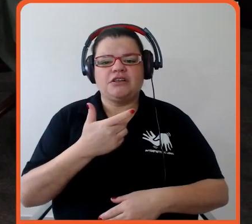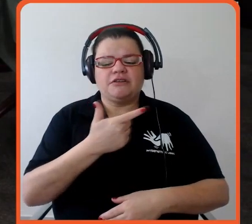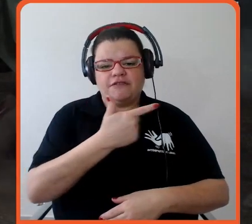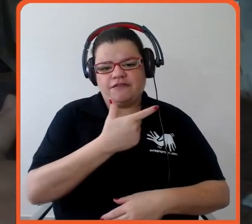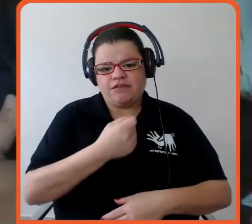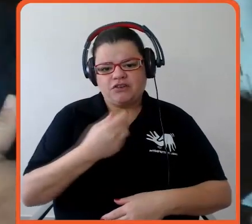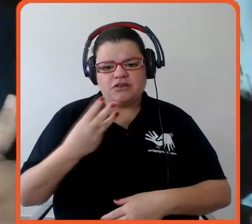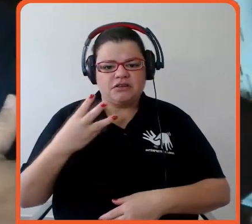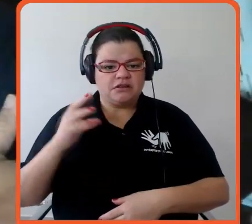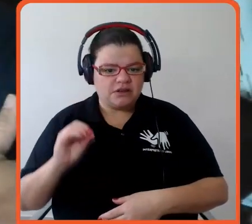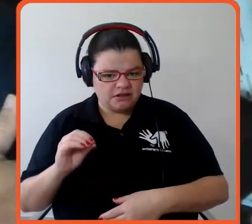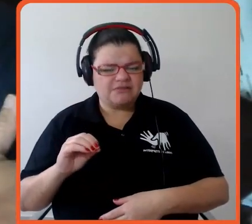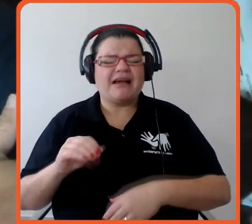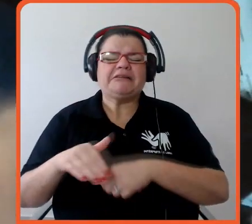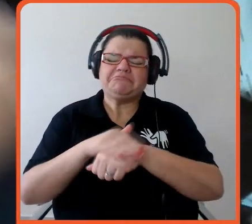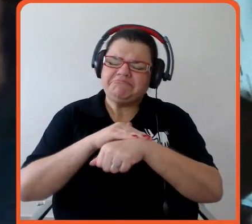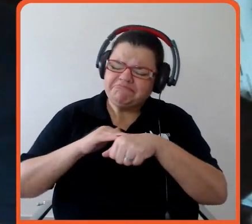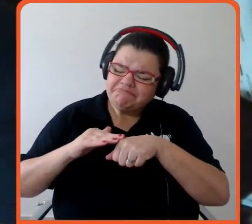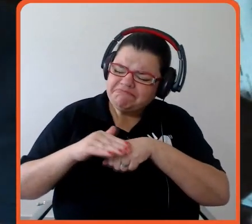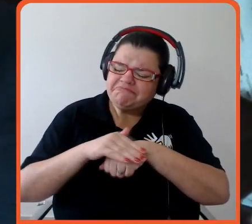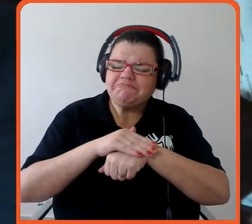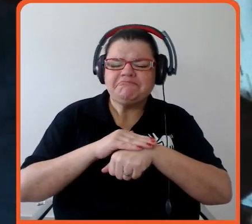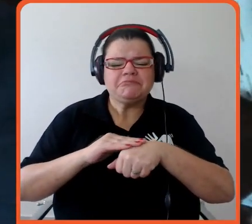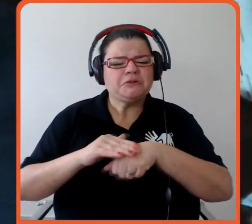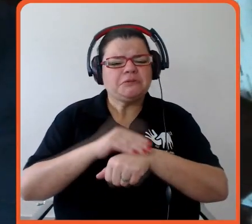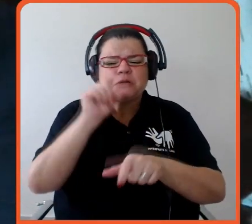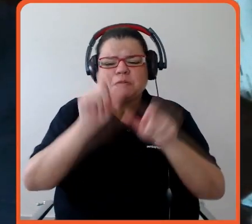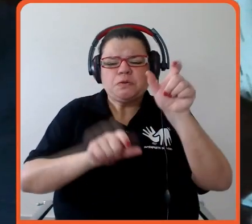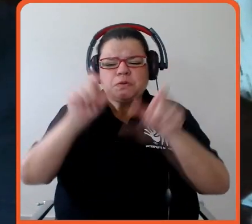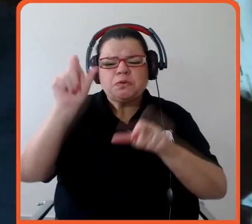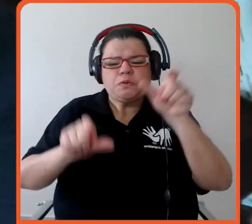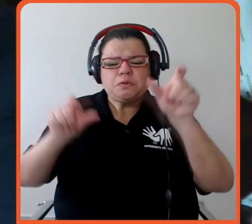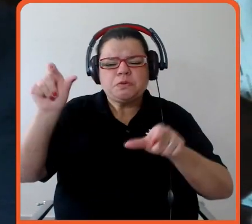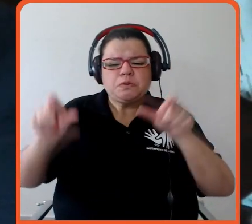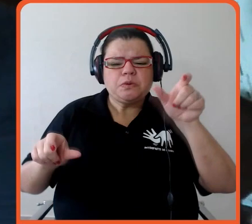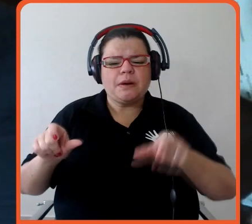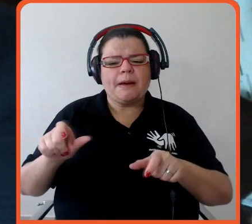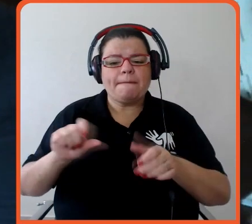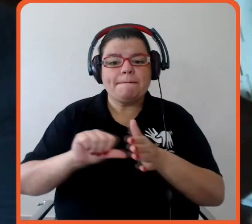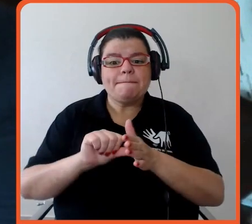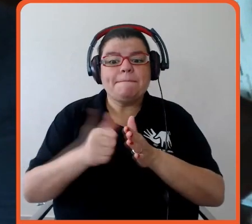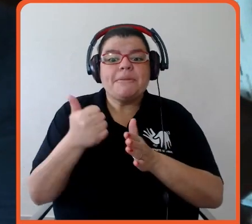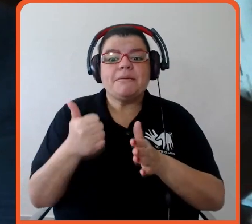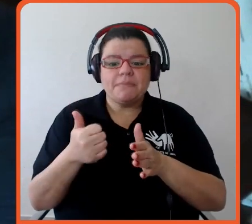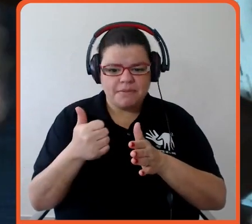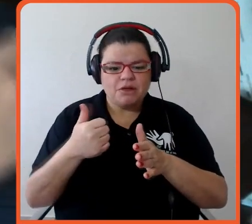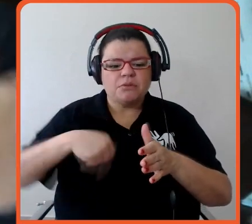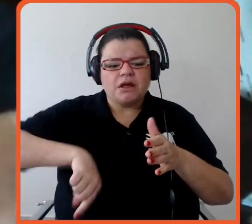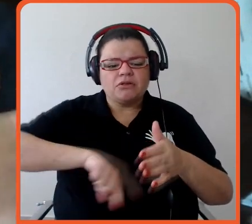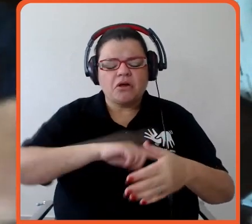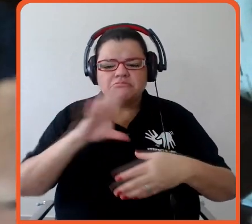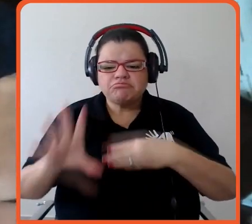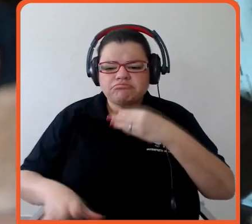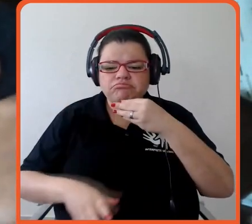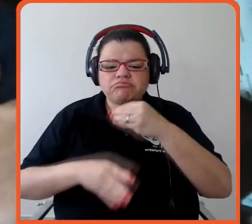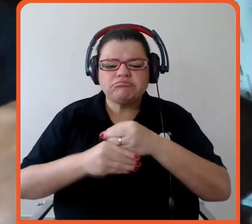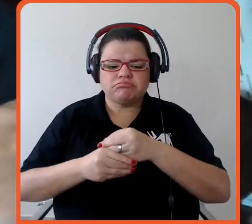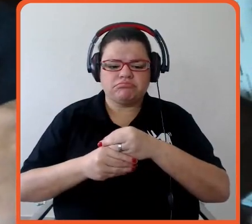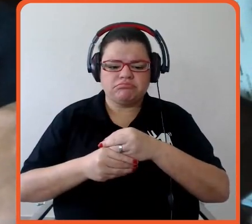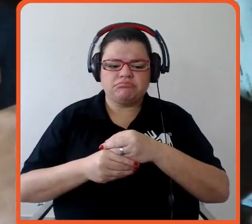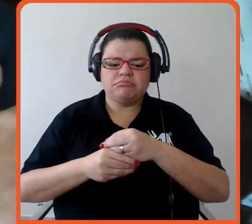falamos com muita gente, acho que a primeira coisa até para complementar, assim, dos papéis